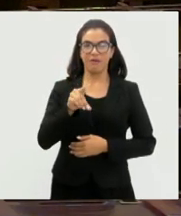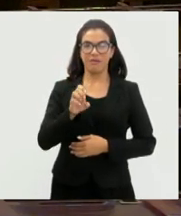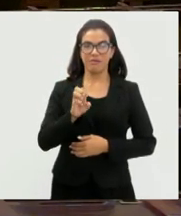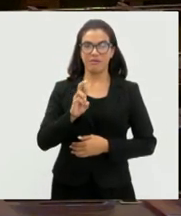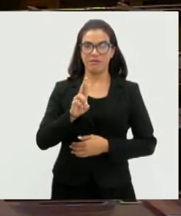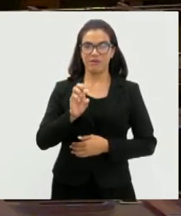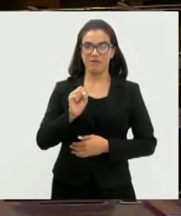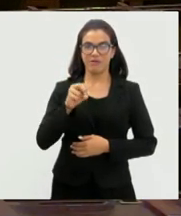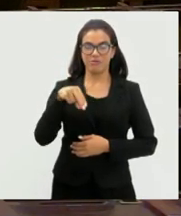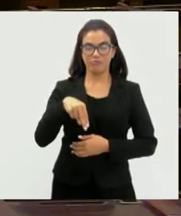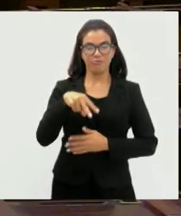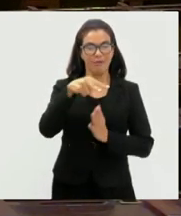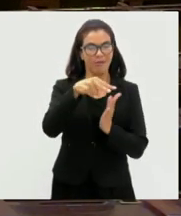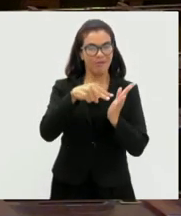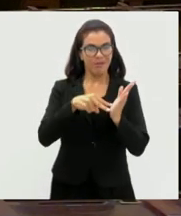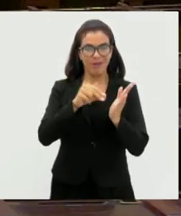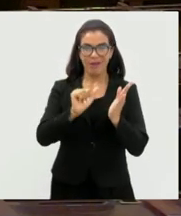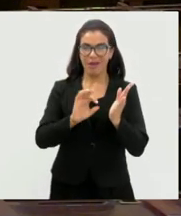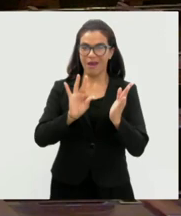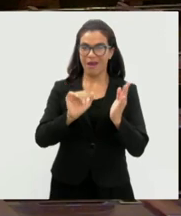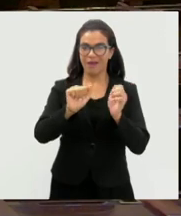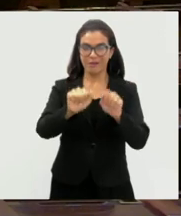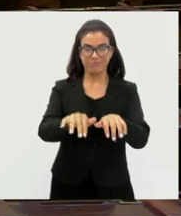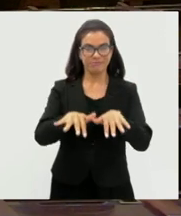fazer a leitura da ata da sessão anterior.